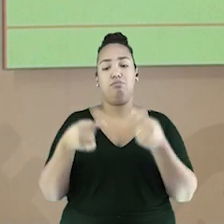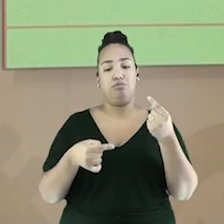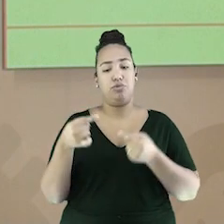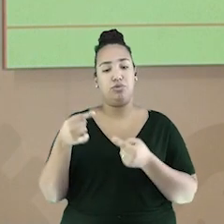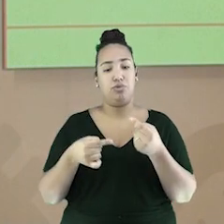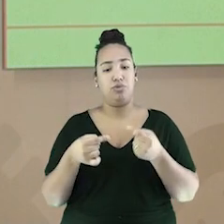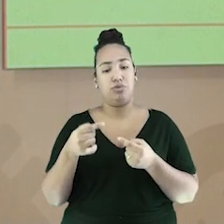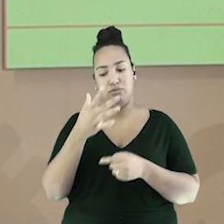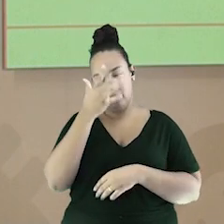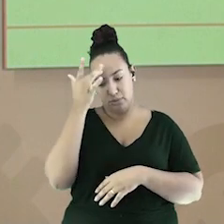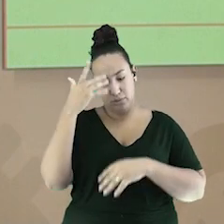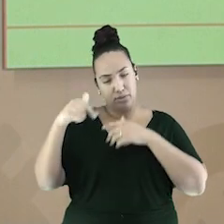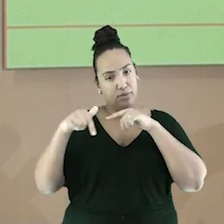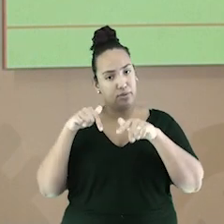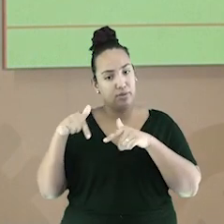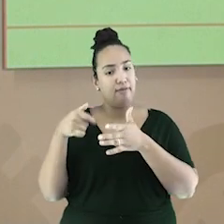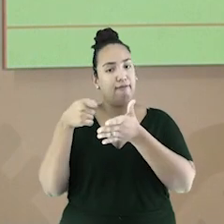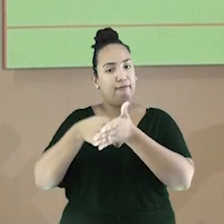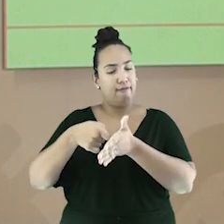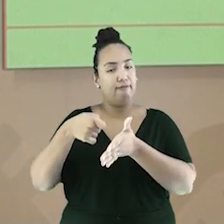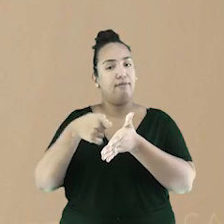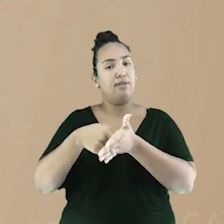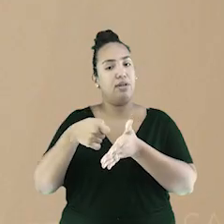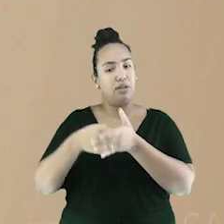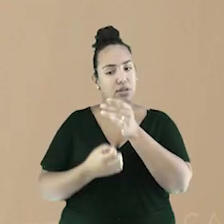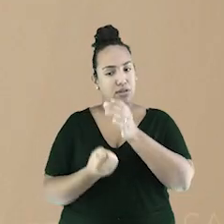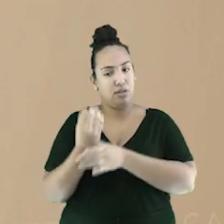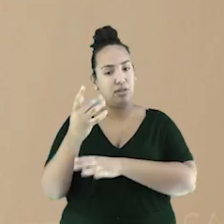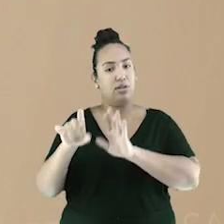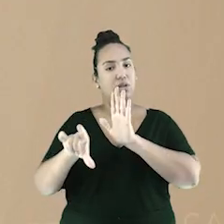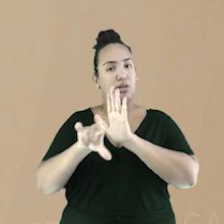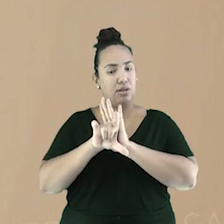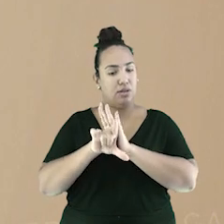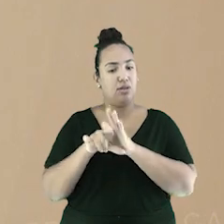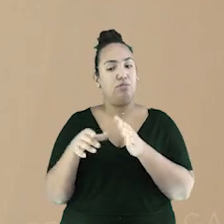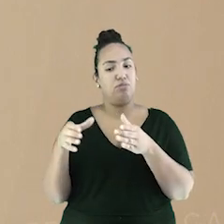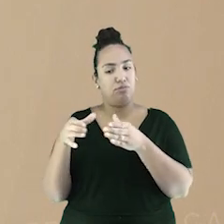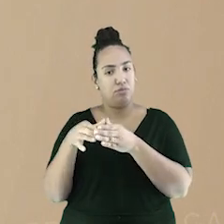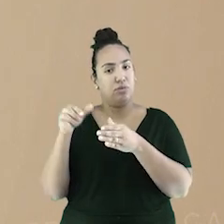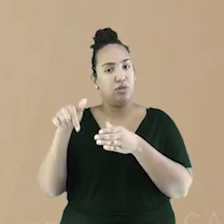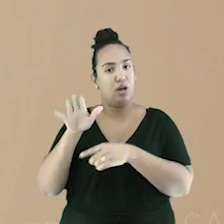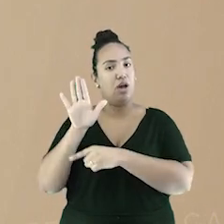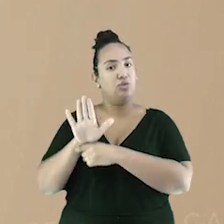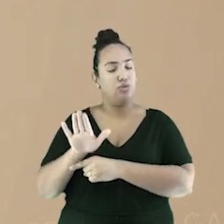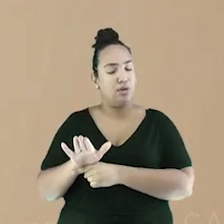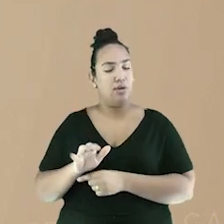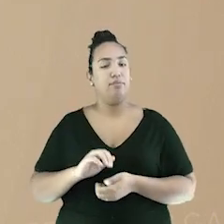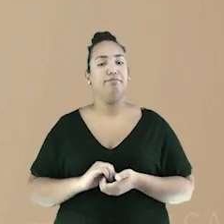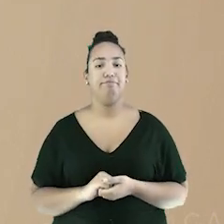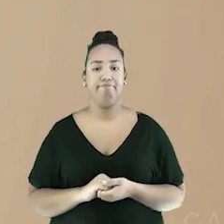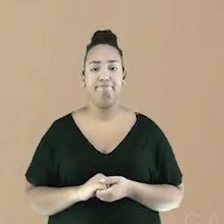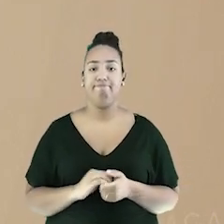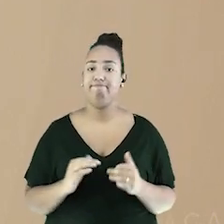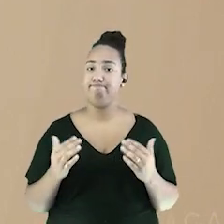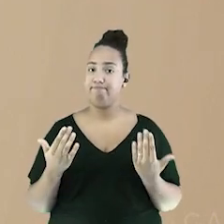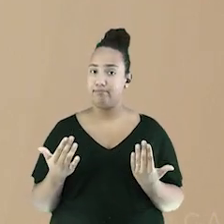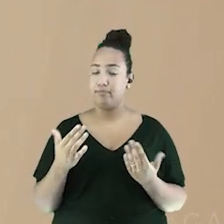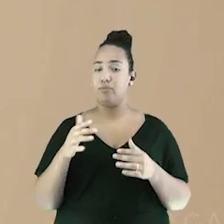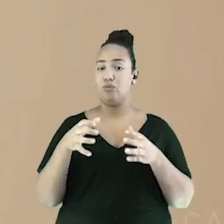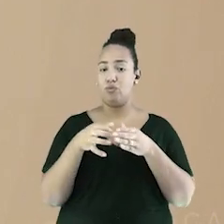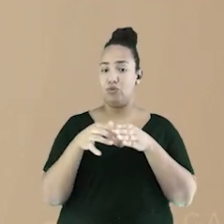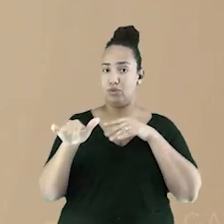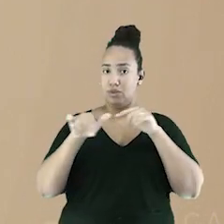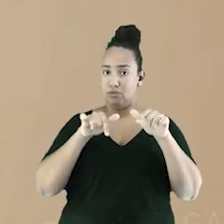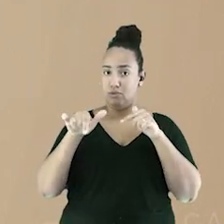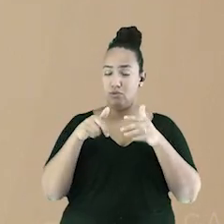a criação de leis em prol da classe. Dessa forma, os trabalhadores lutaram pelo fim das adversidades do ambiente